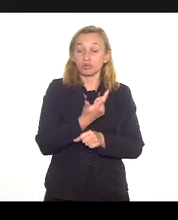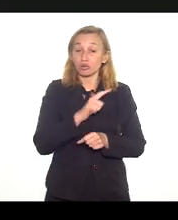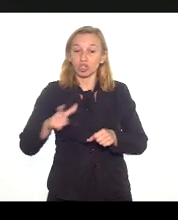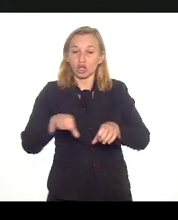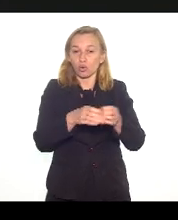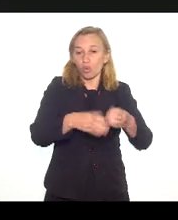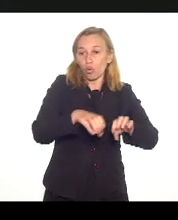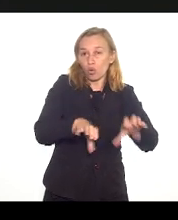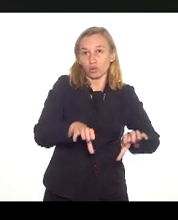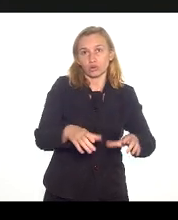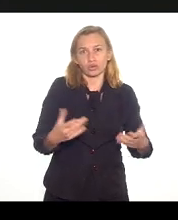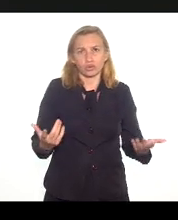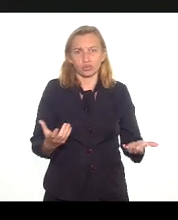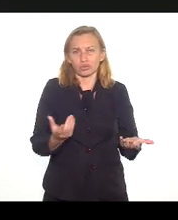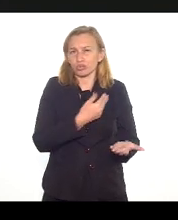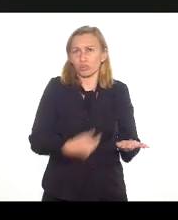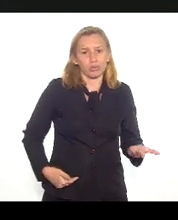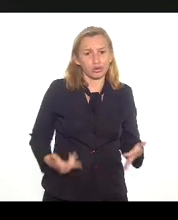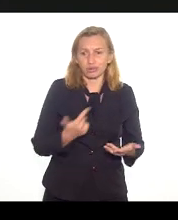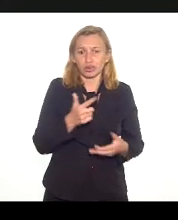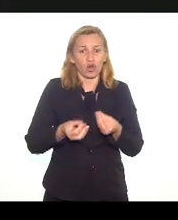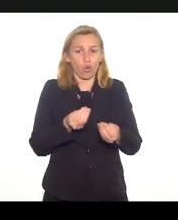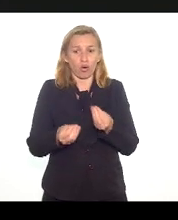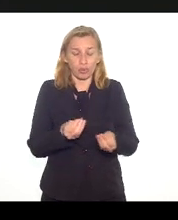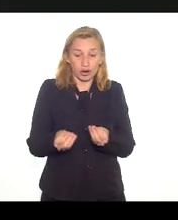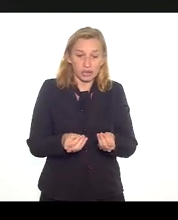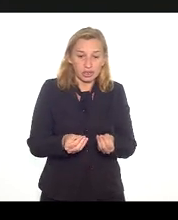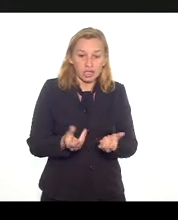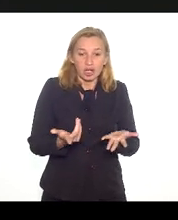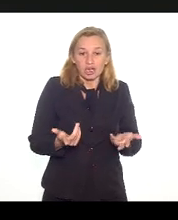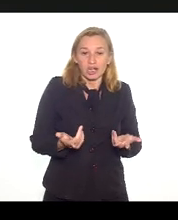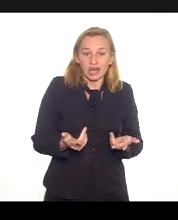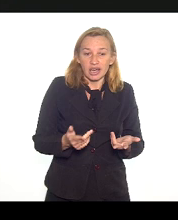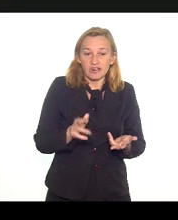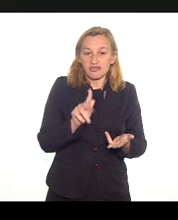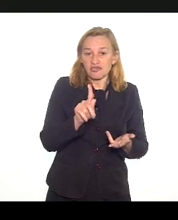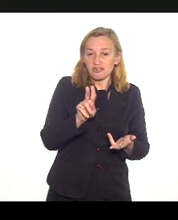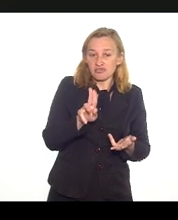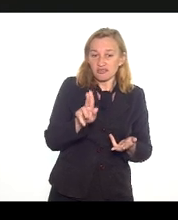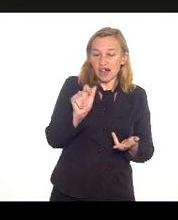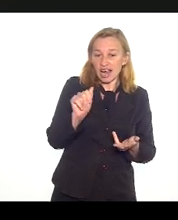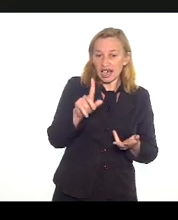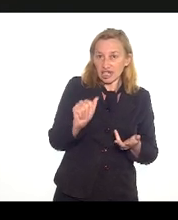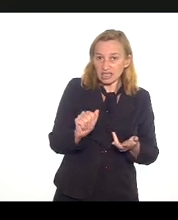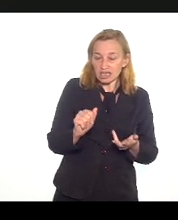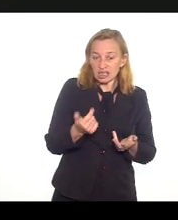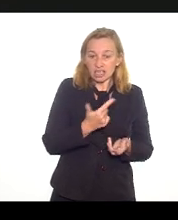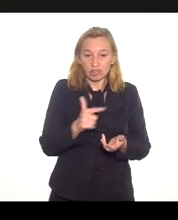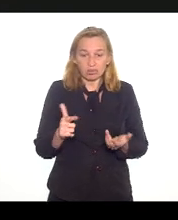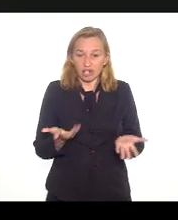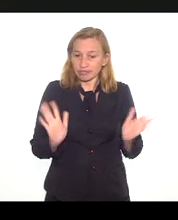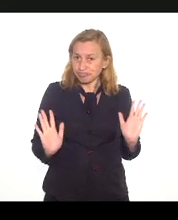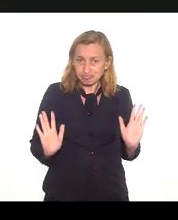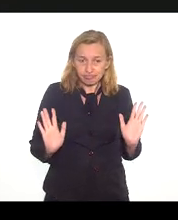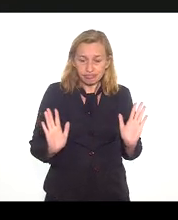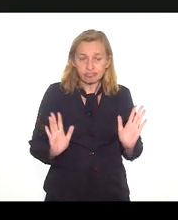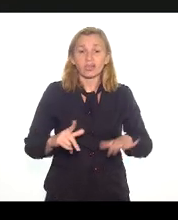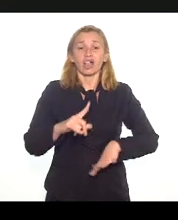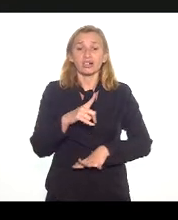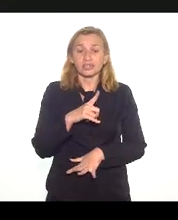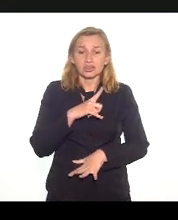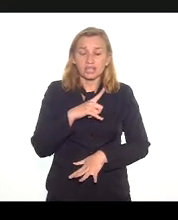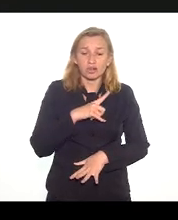repor quadros, mas para repor quadros de coisas que já não existem ou existem de forma muito rarefeita. Nós tínhamos